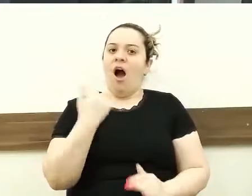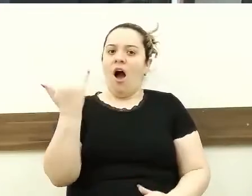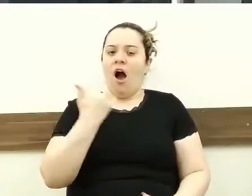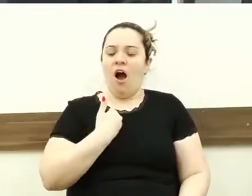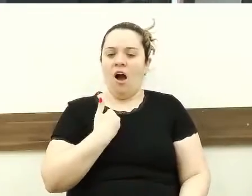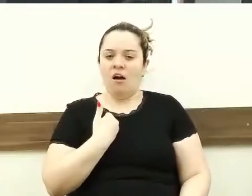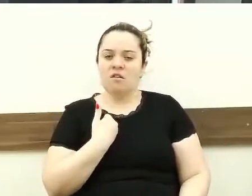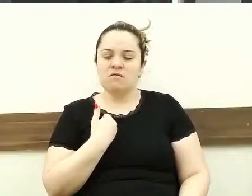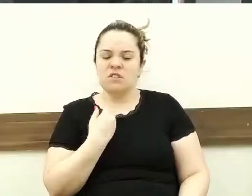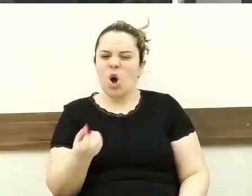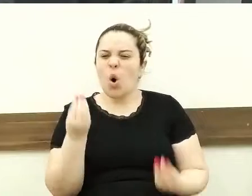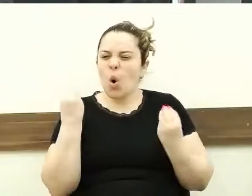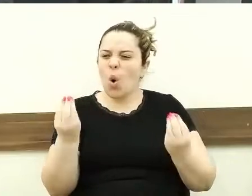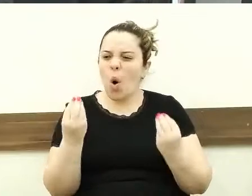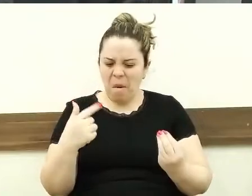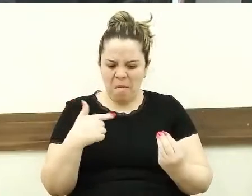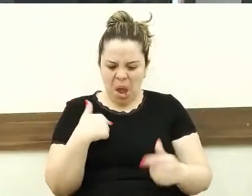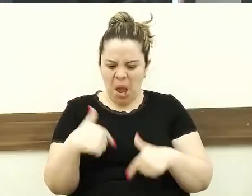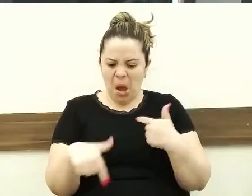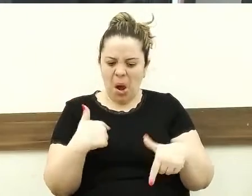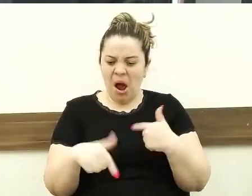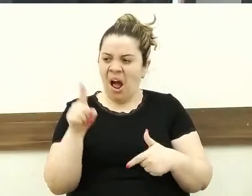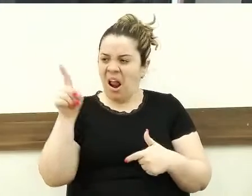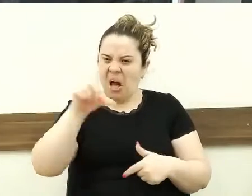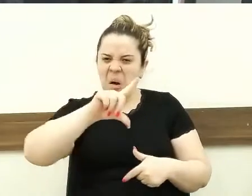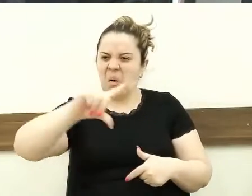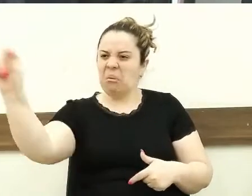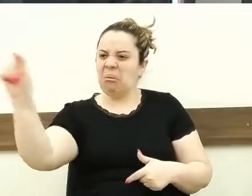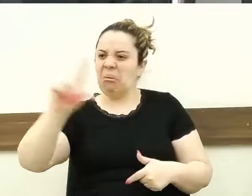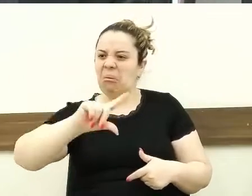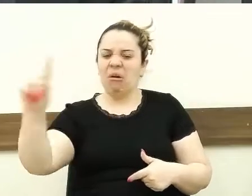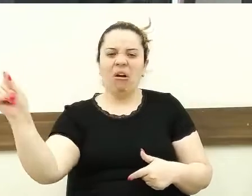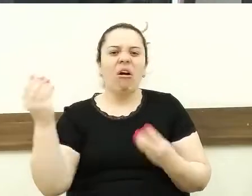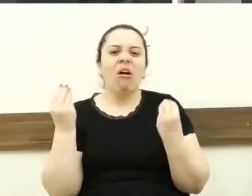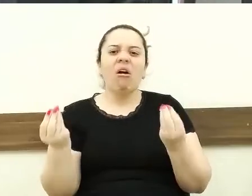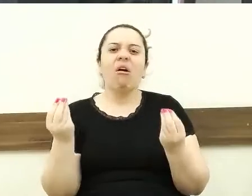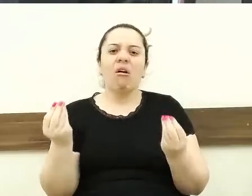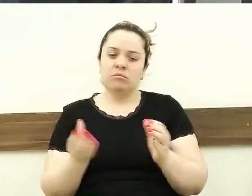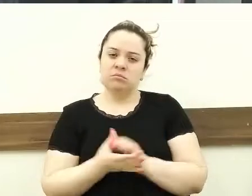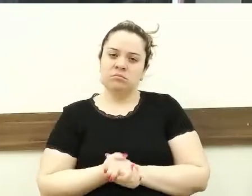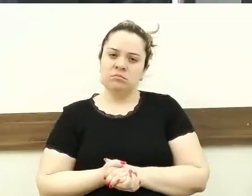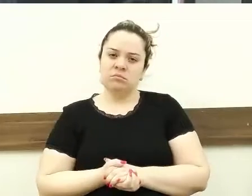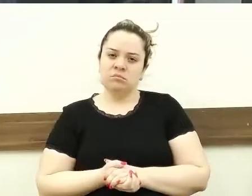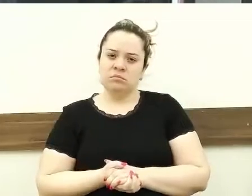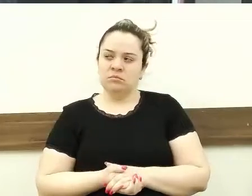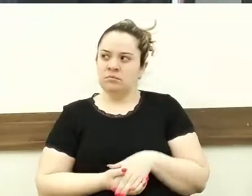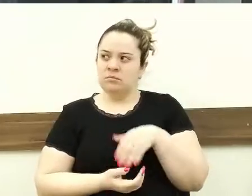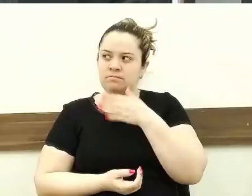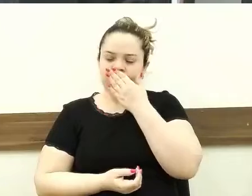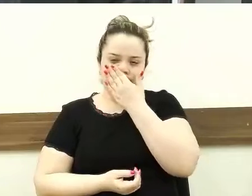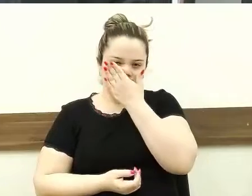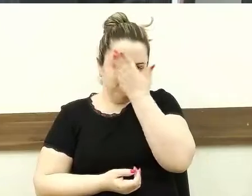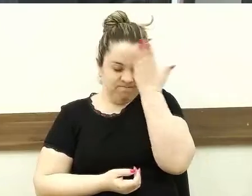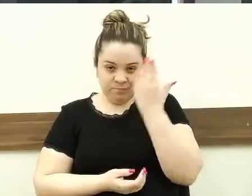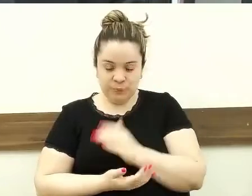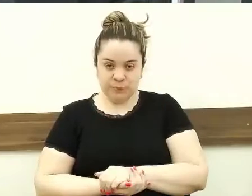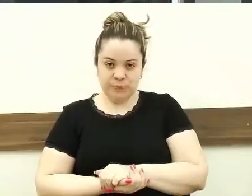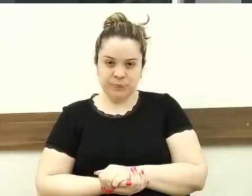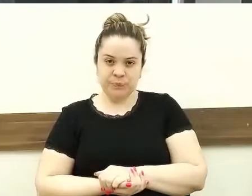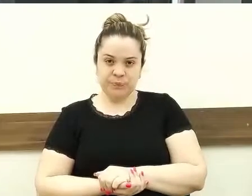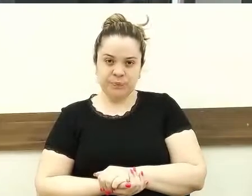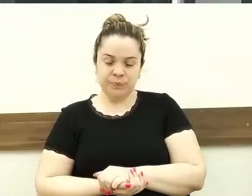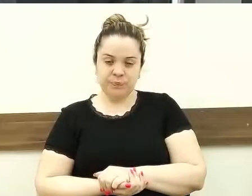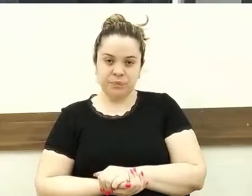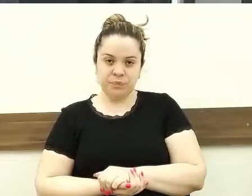está em trâmite aqui a mensagem, é de fazer essa análise. Se nós pudermos, aqui, agora é o momento